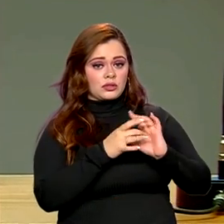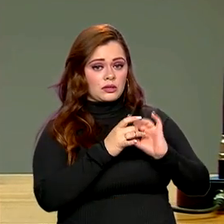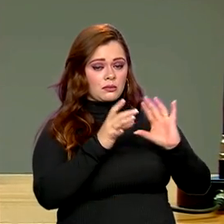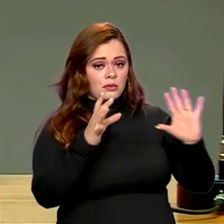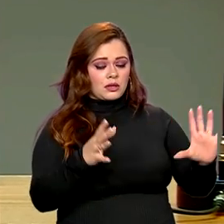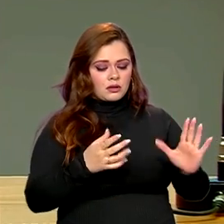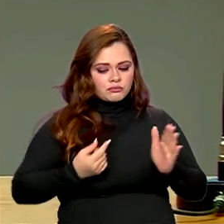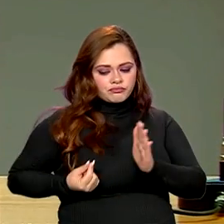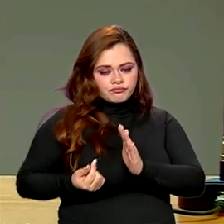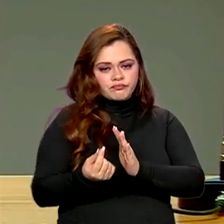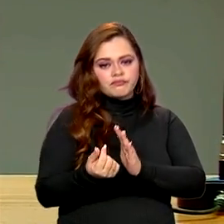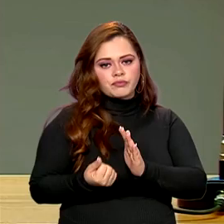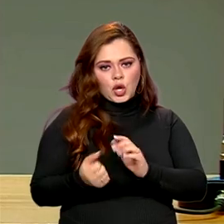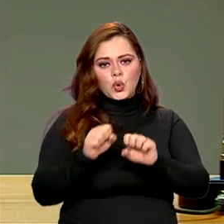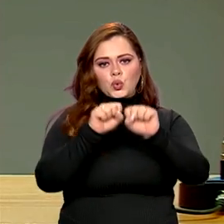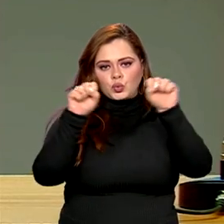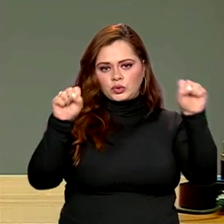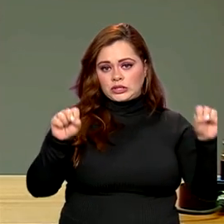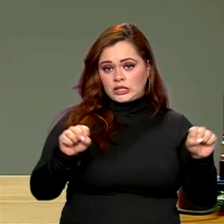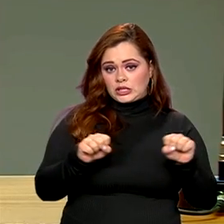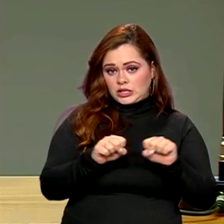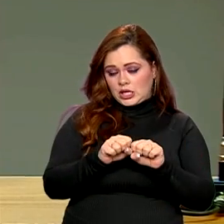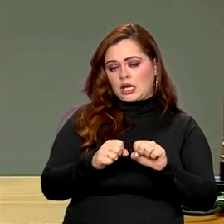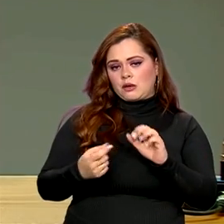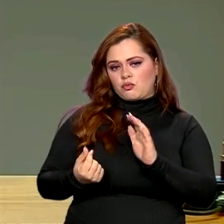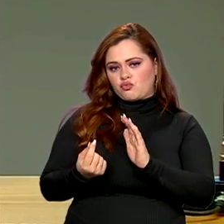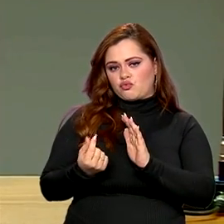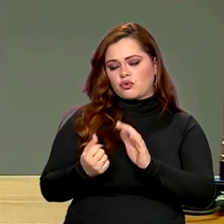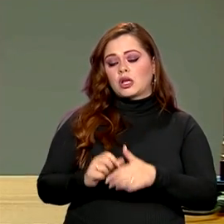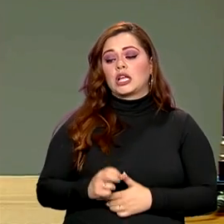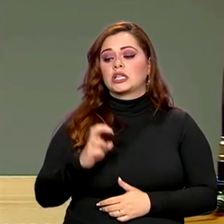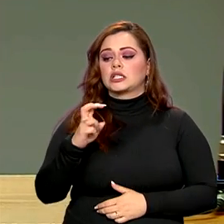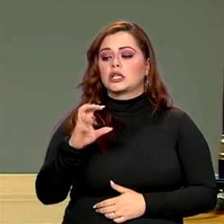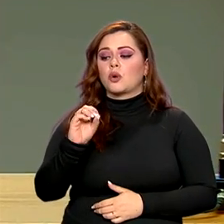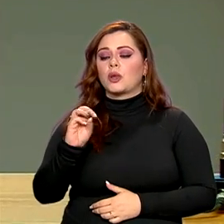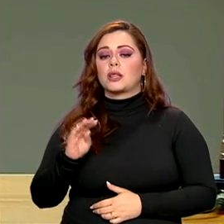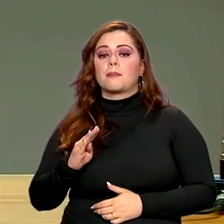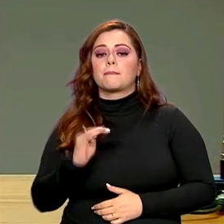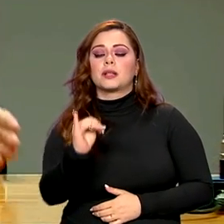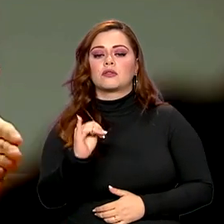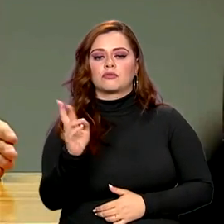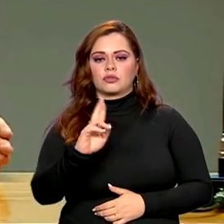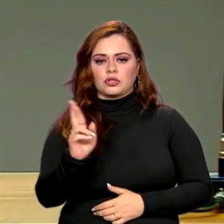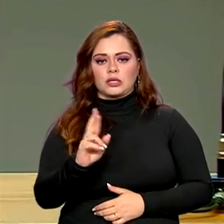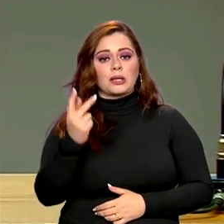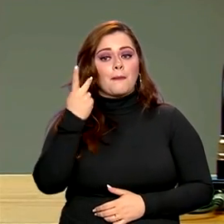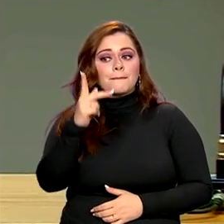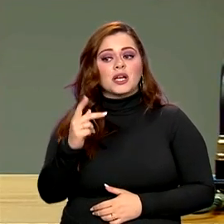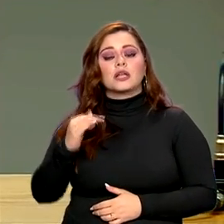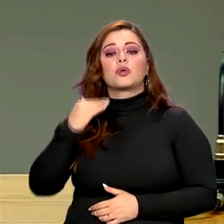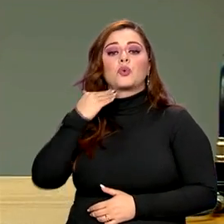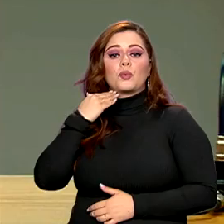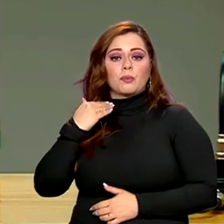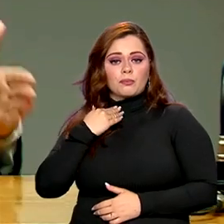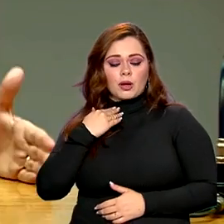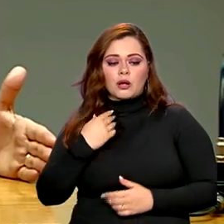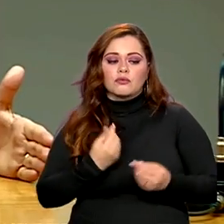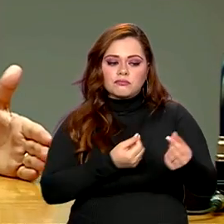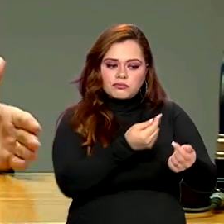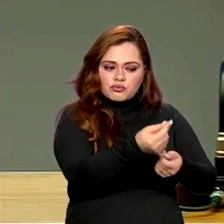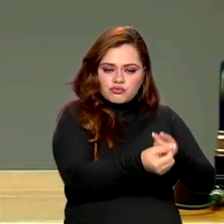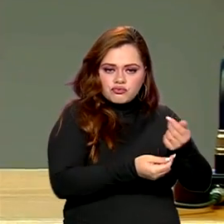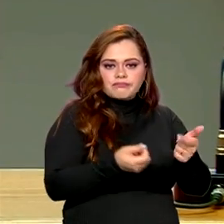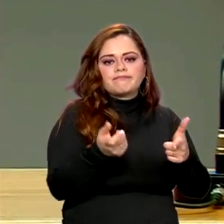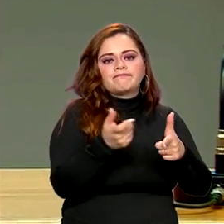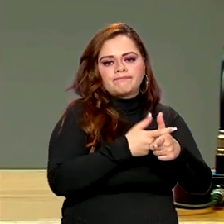financeiro da ordem de R 50 bilhões para que o sistema bancário faça a renegociação da